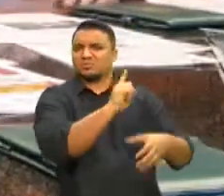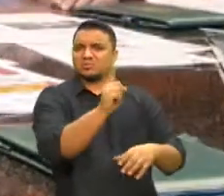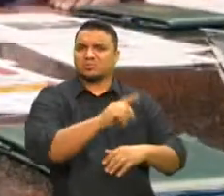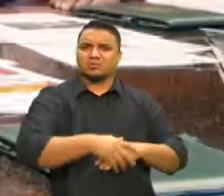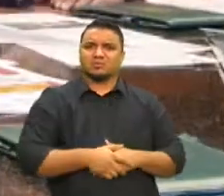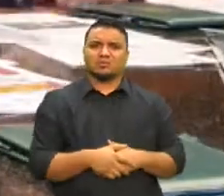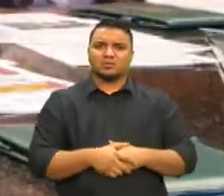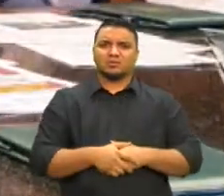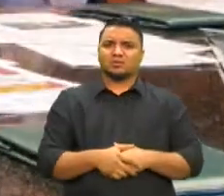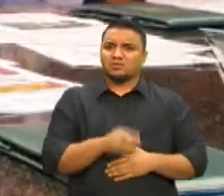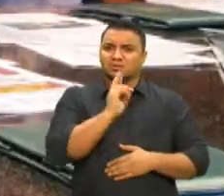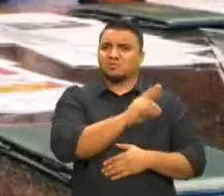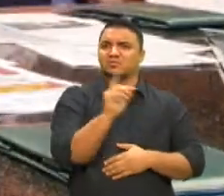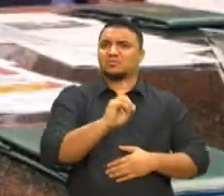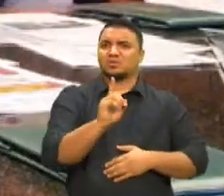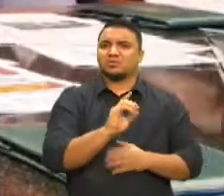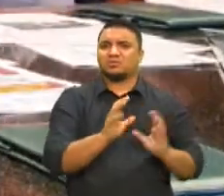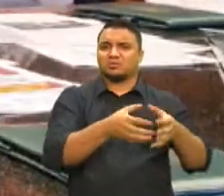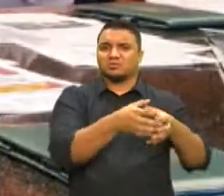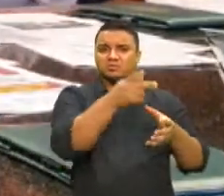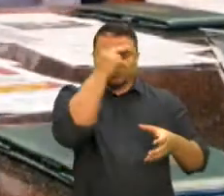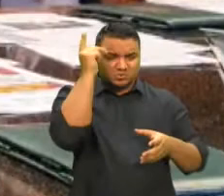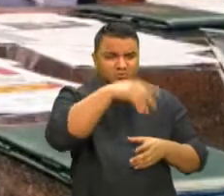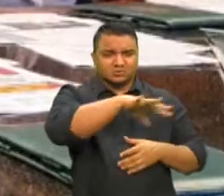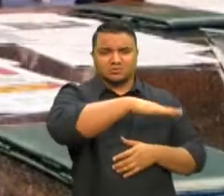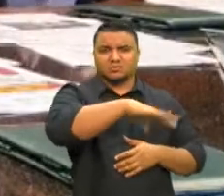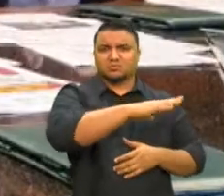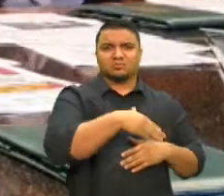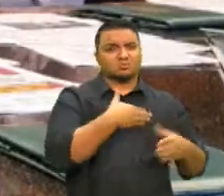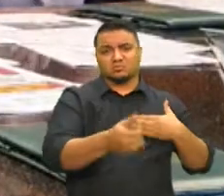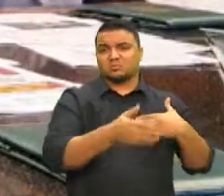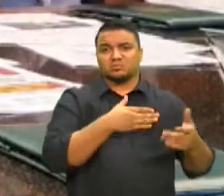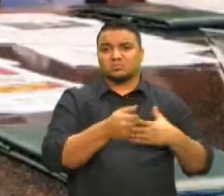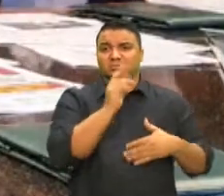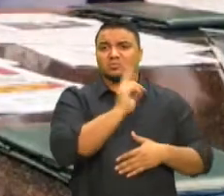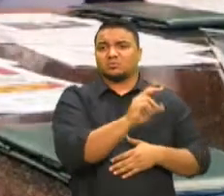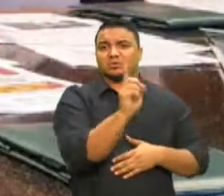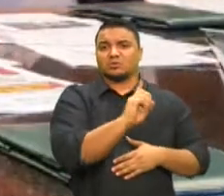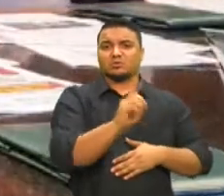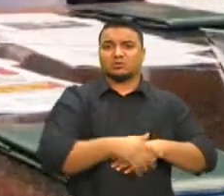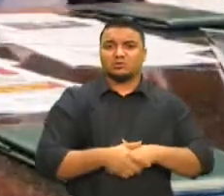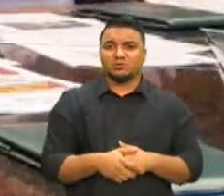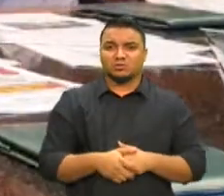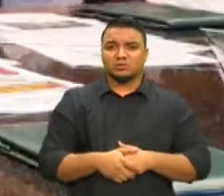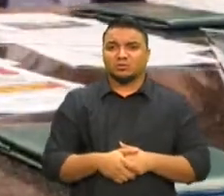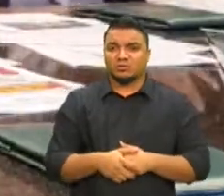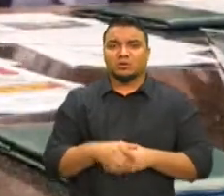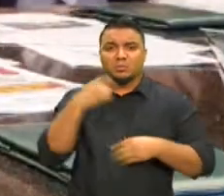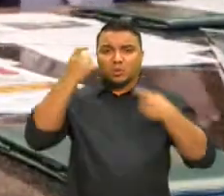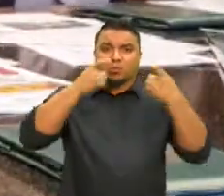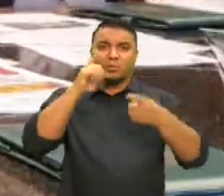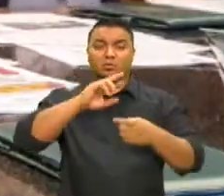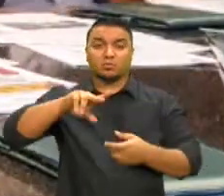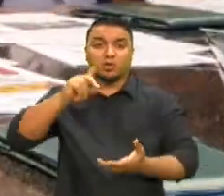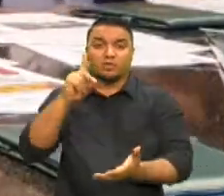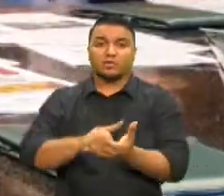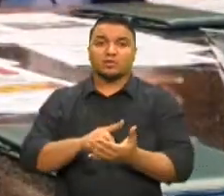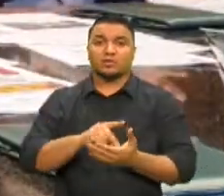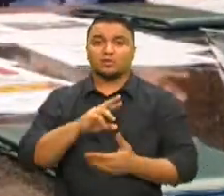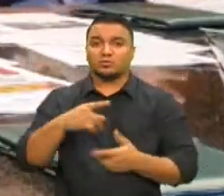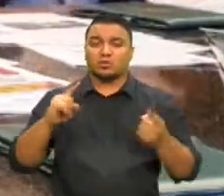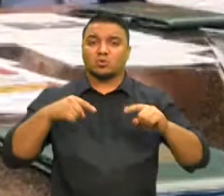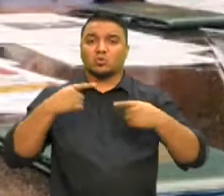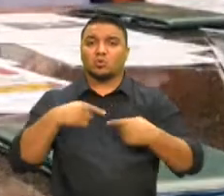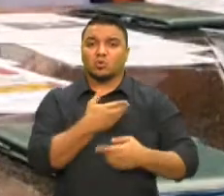Eu não vou responder nada para esse tipo de gente, hipótese alguma, que não estão preocupados com a verdade, sim desgastar o governo porque